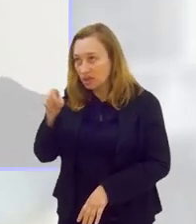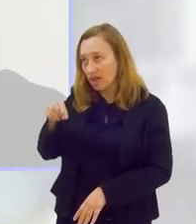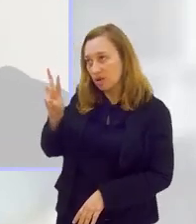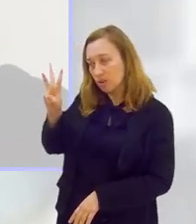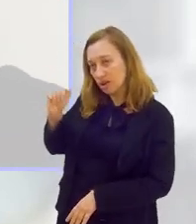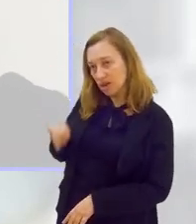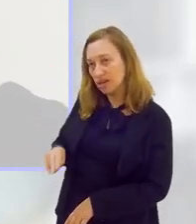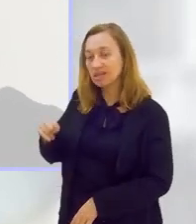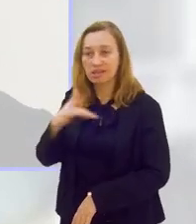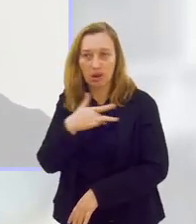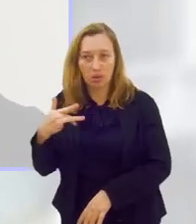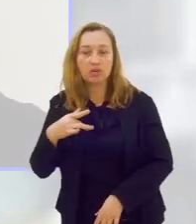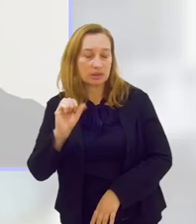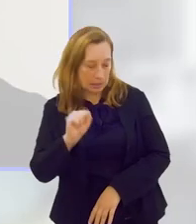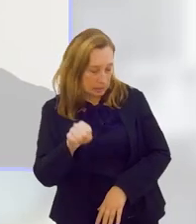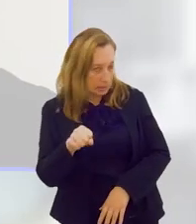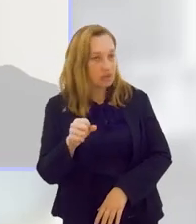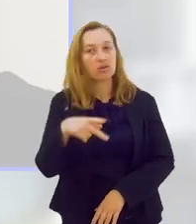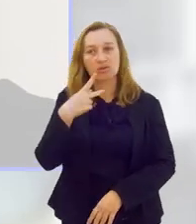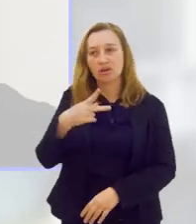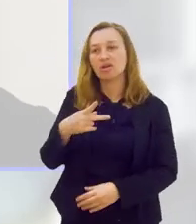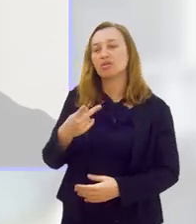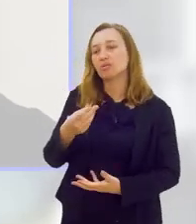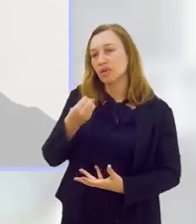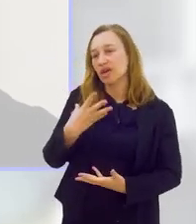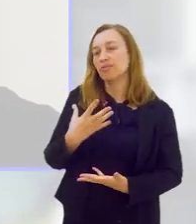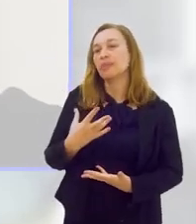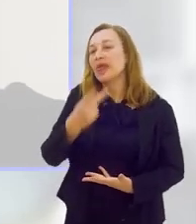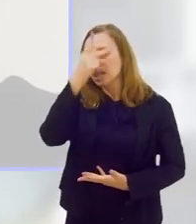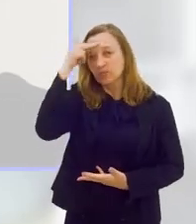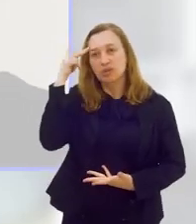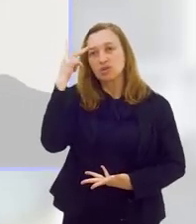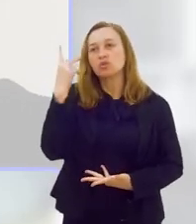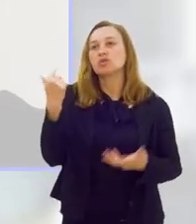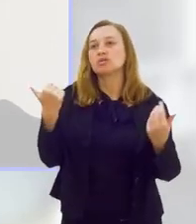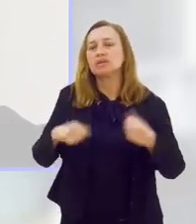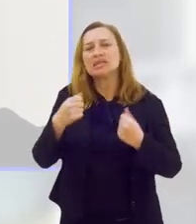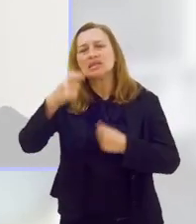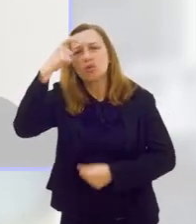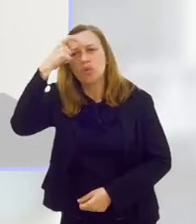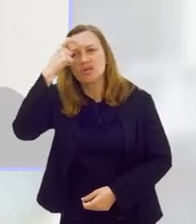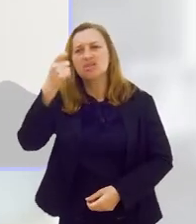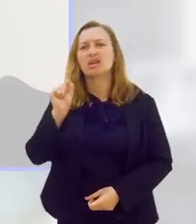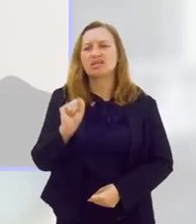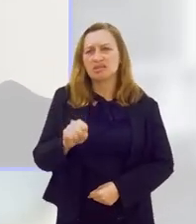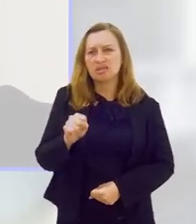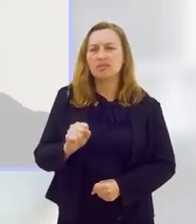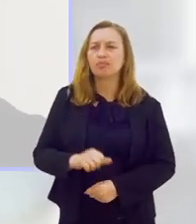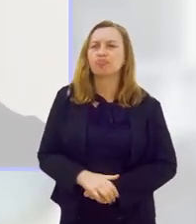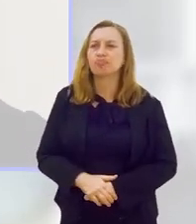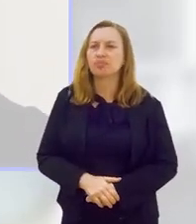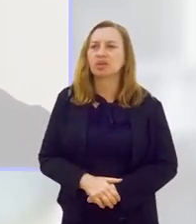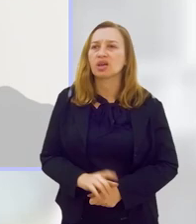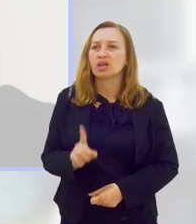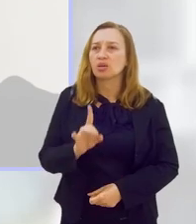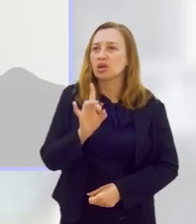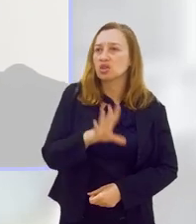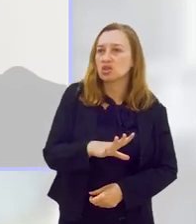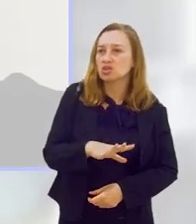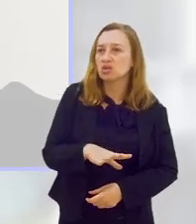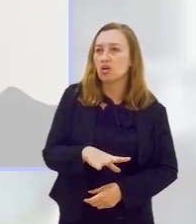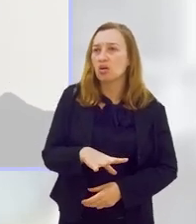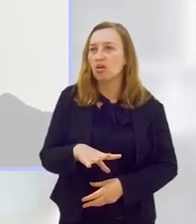As pessoas têm que se conscientizar que não é só ficar bem na roupa, ficar bem numa foto ou algo do tipo. E